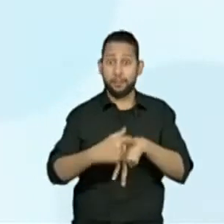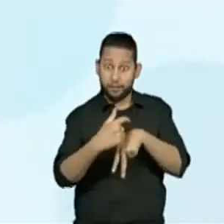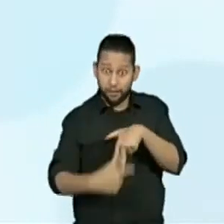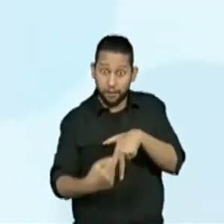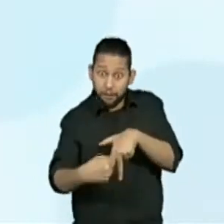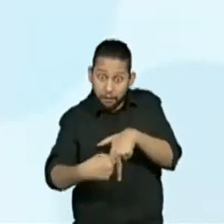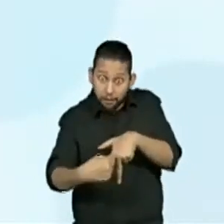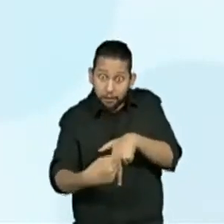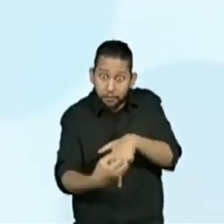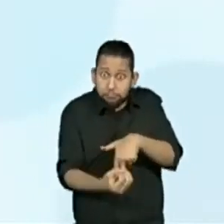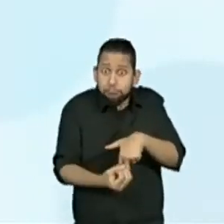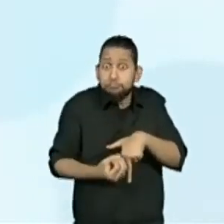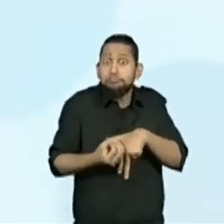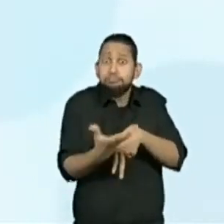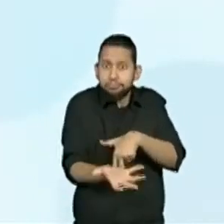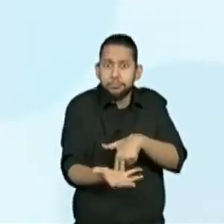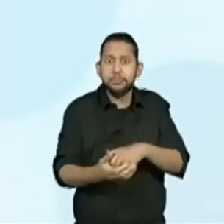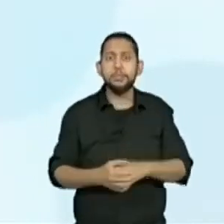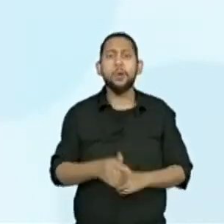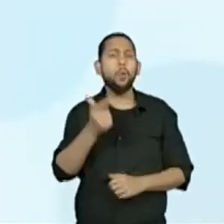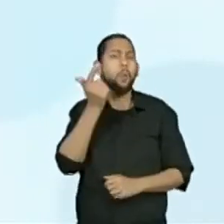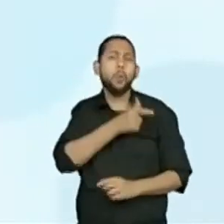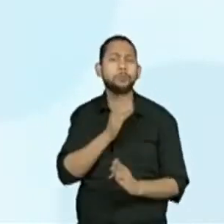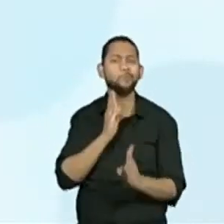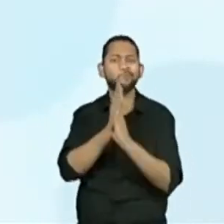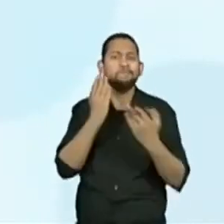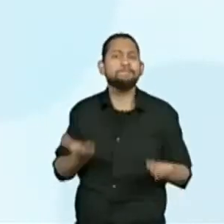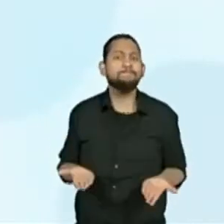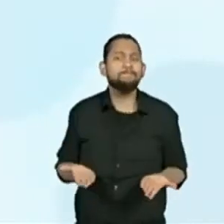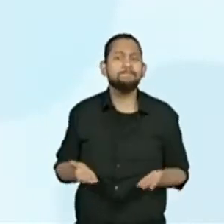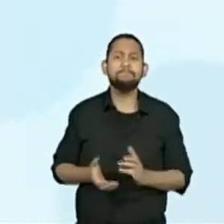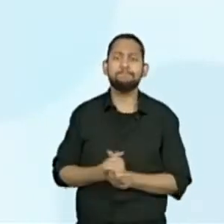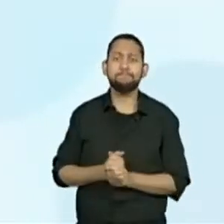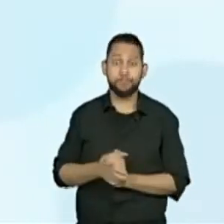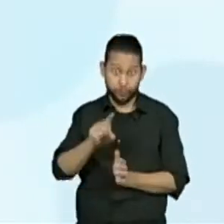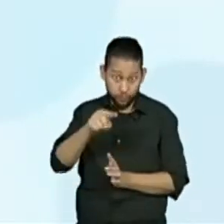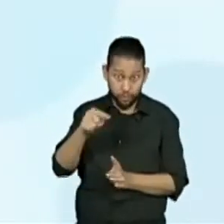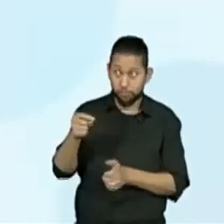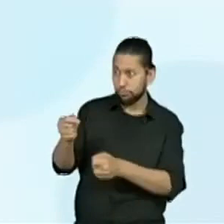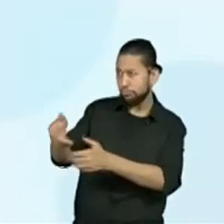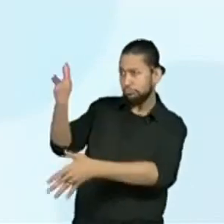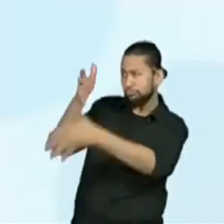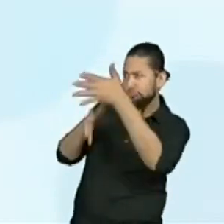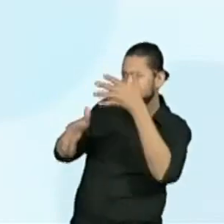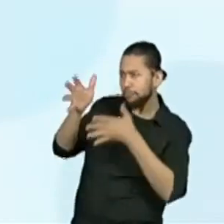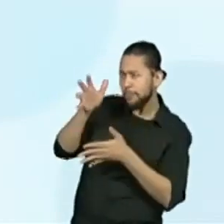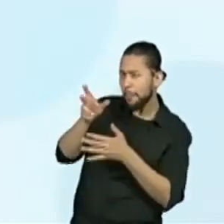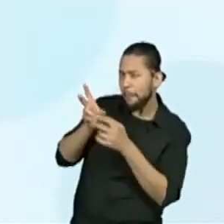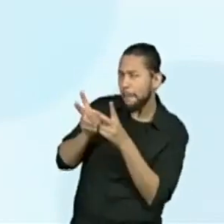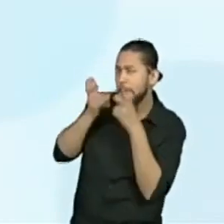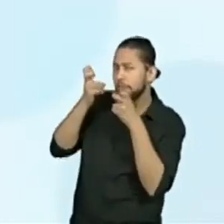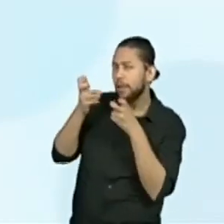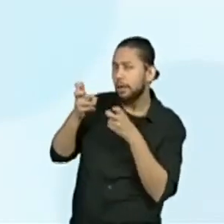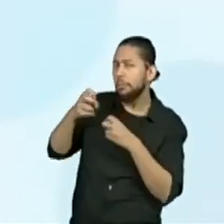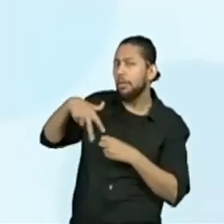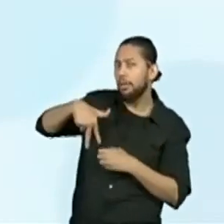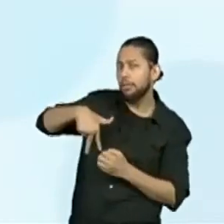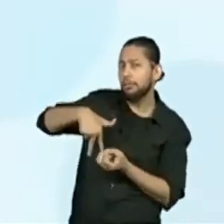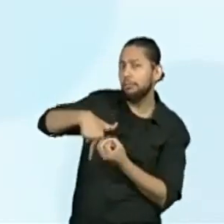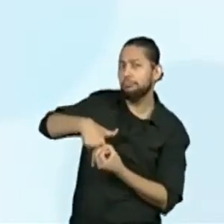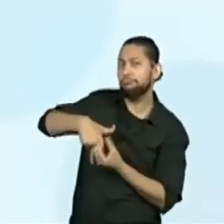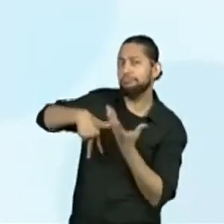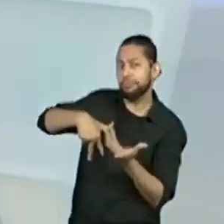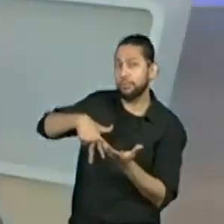do poema? Poema. O vocês poderiam colocar de características? O autor, a gente